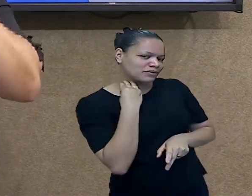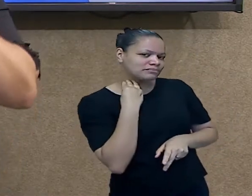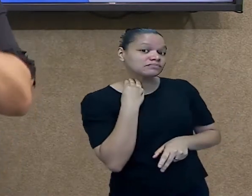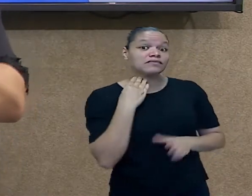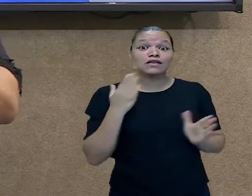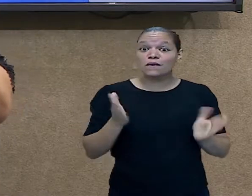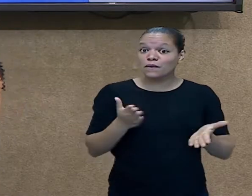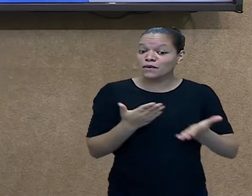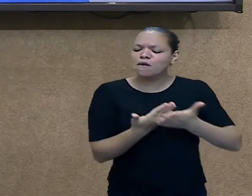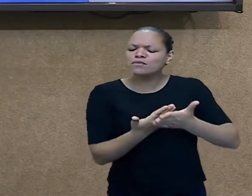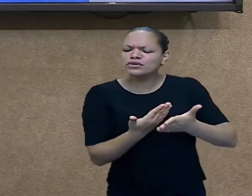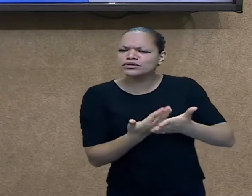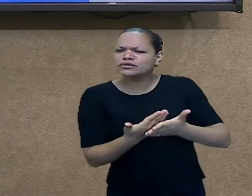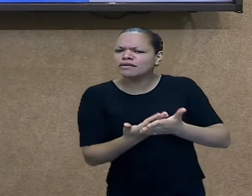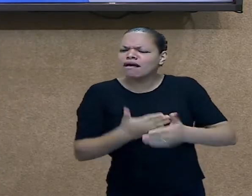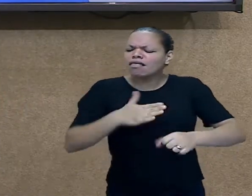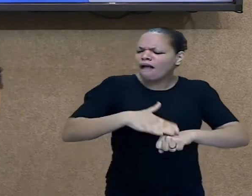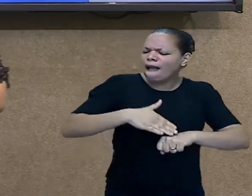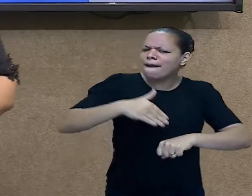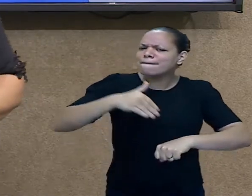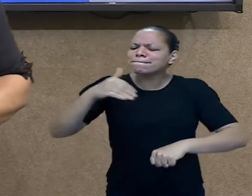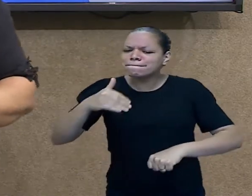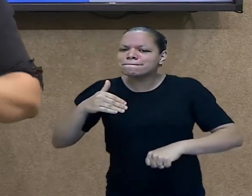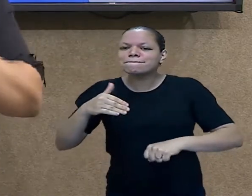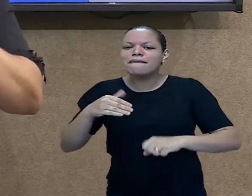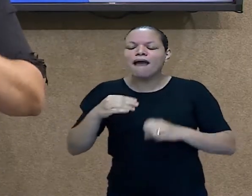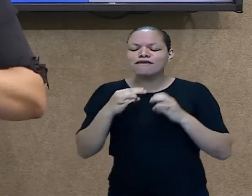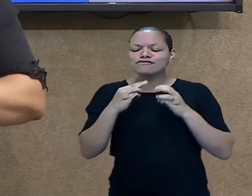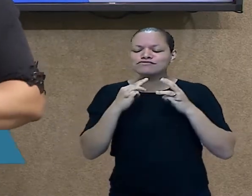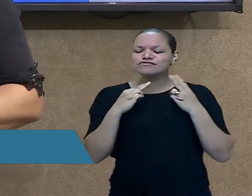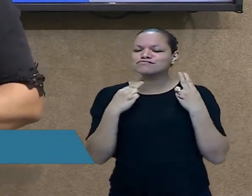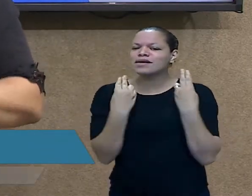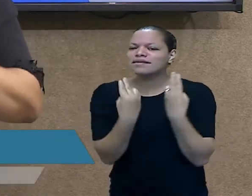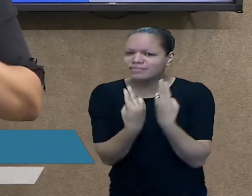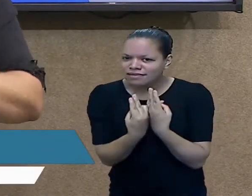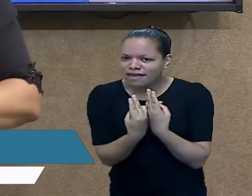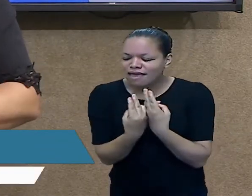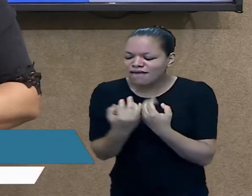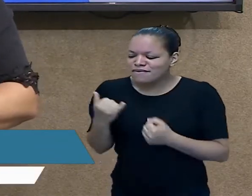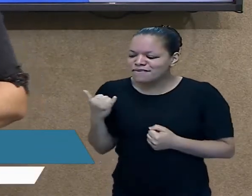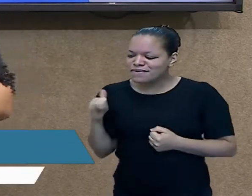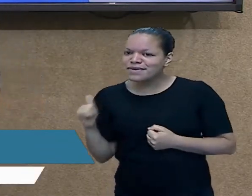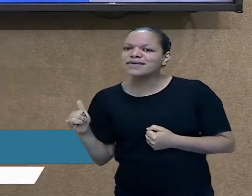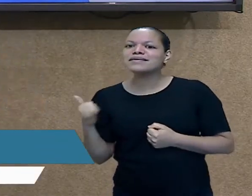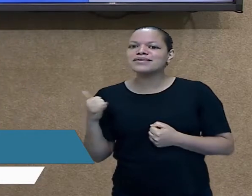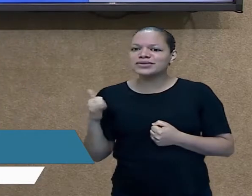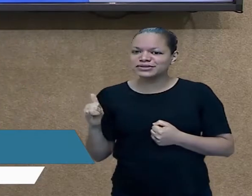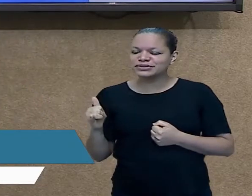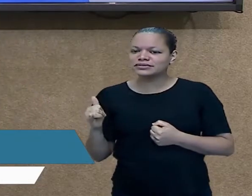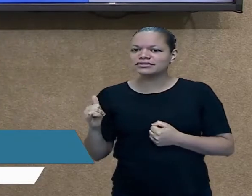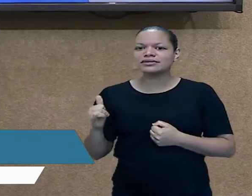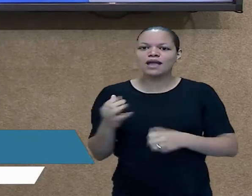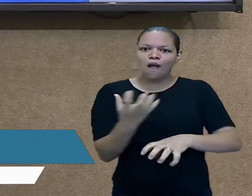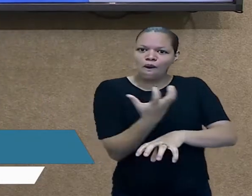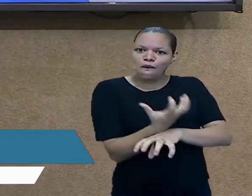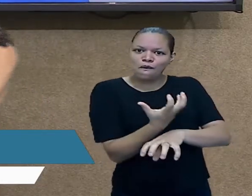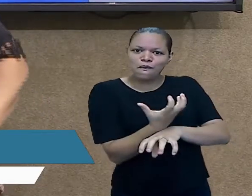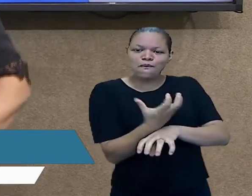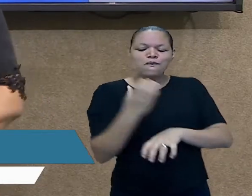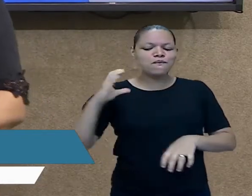um pouco mais de matéria e energia no componente curricular de ciências, tá? Então, vamos ver